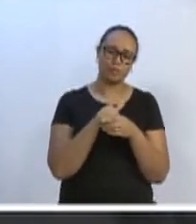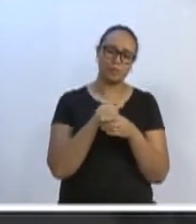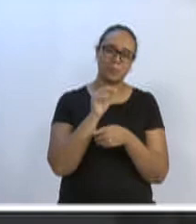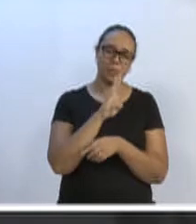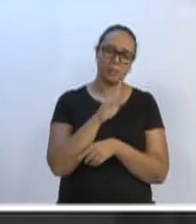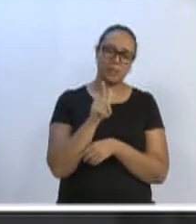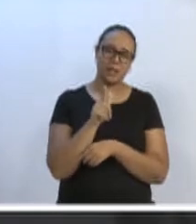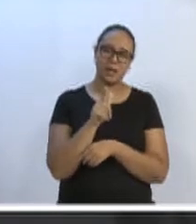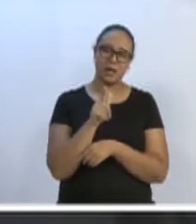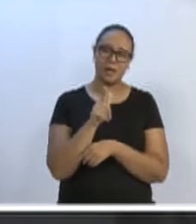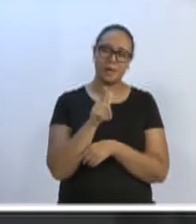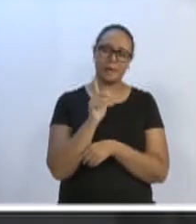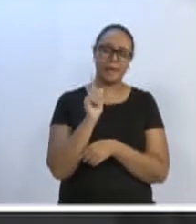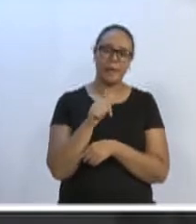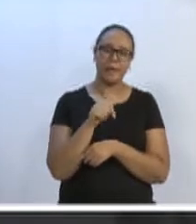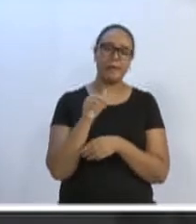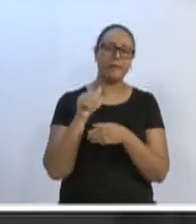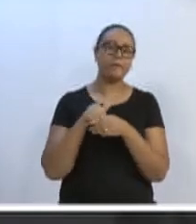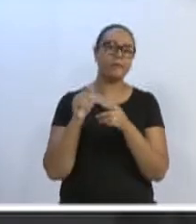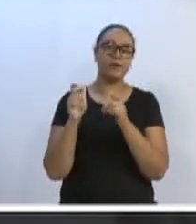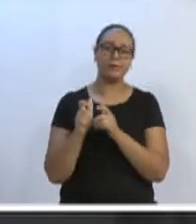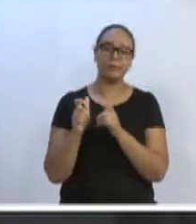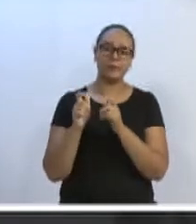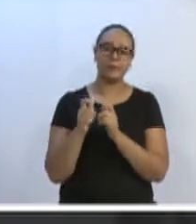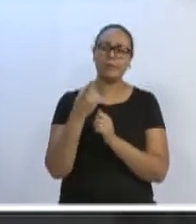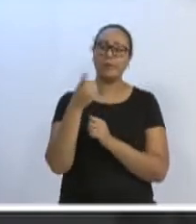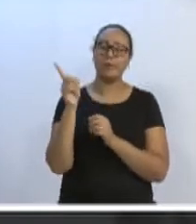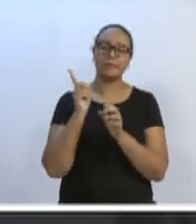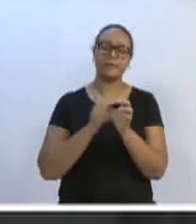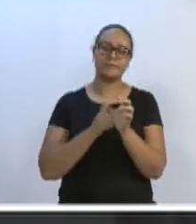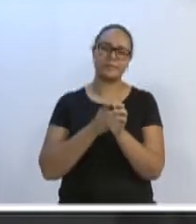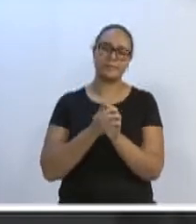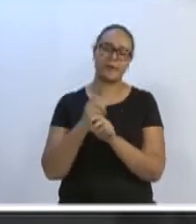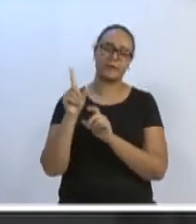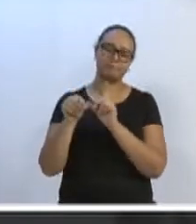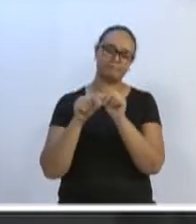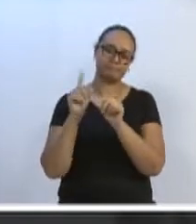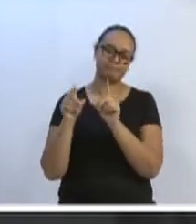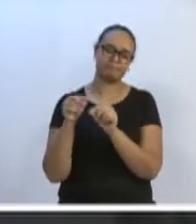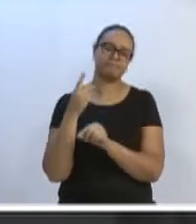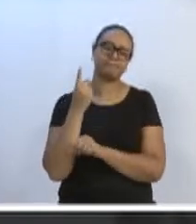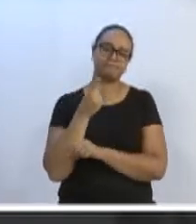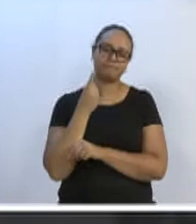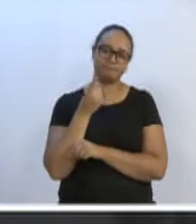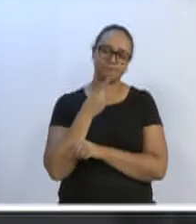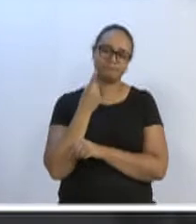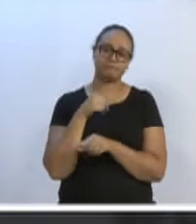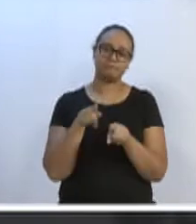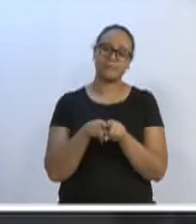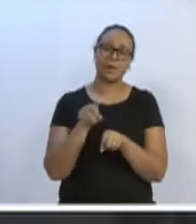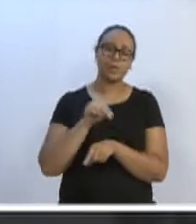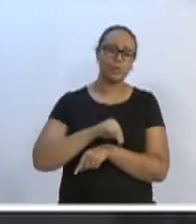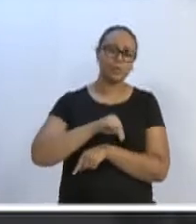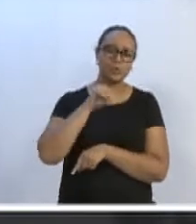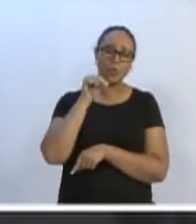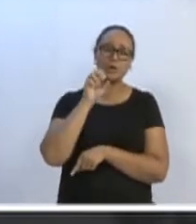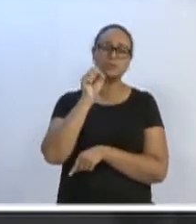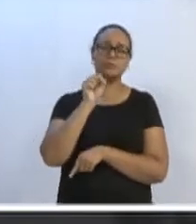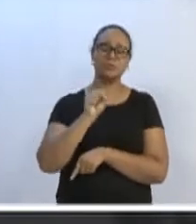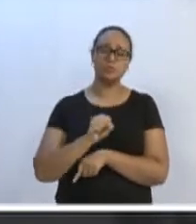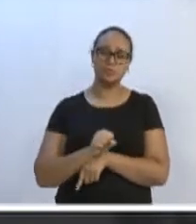de Blumenau e sendo destinados para outras cidades. até o norte e o sul